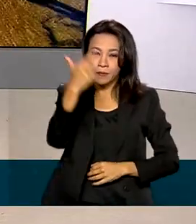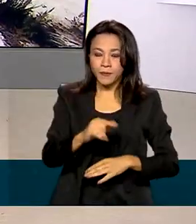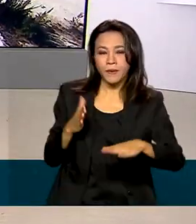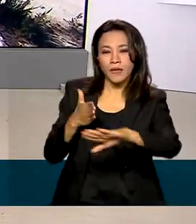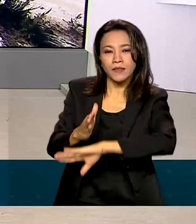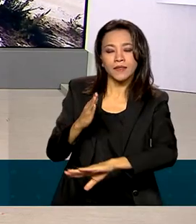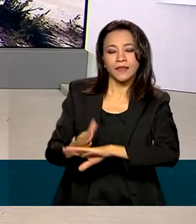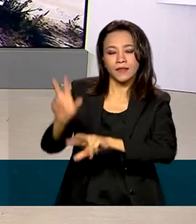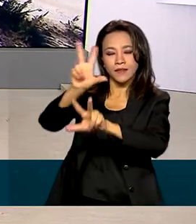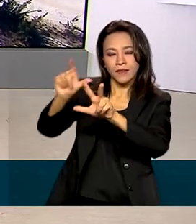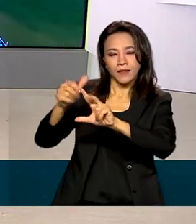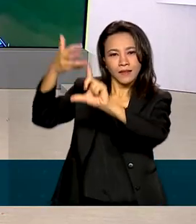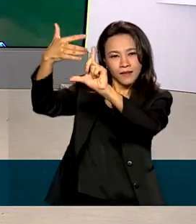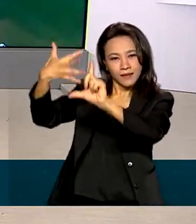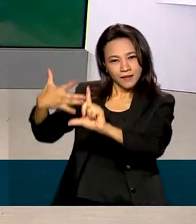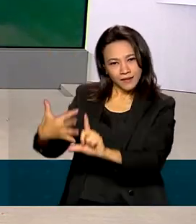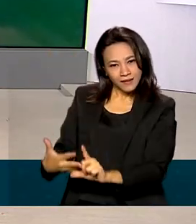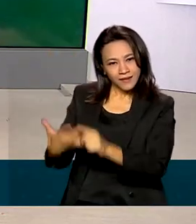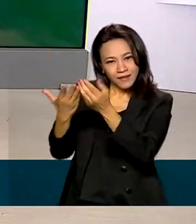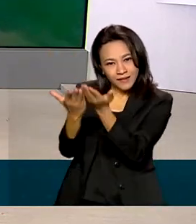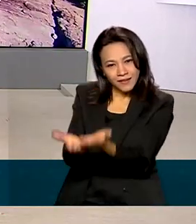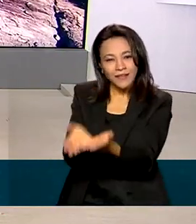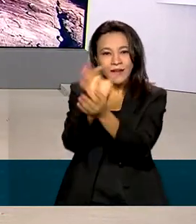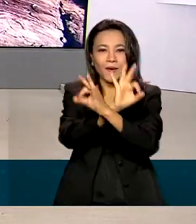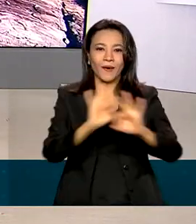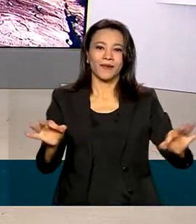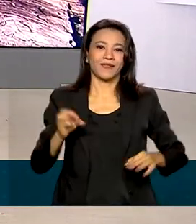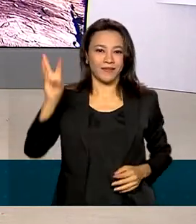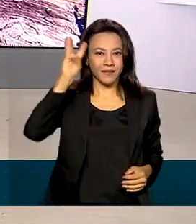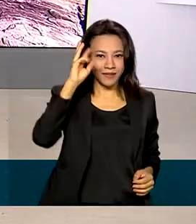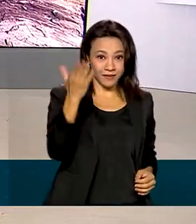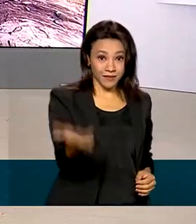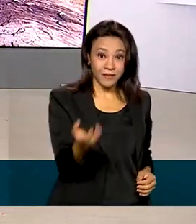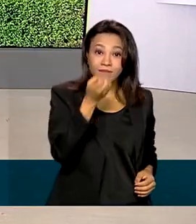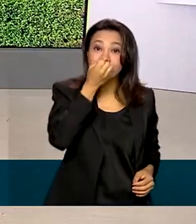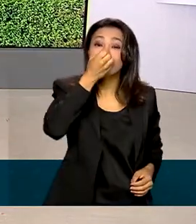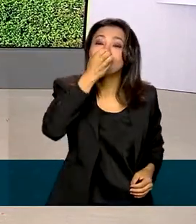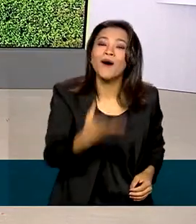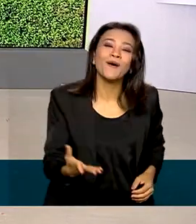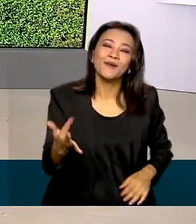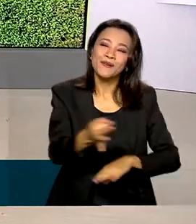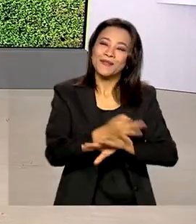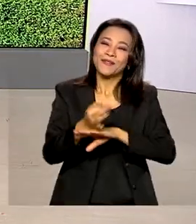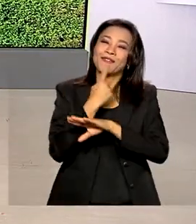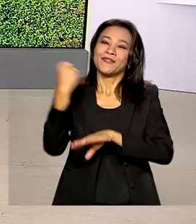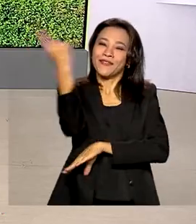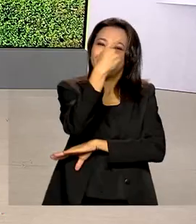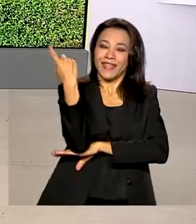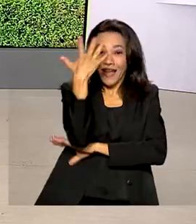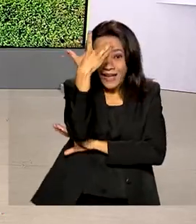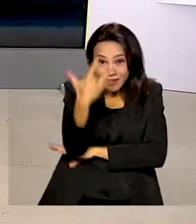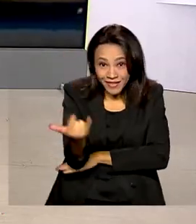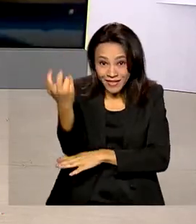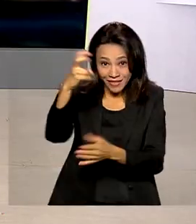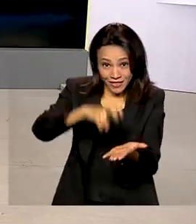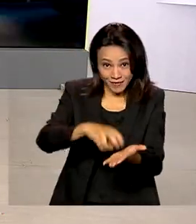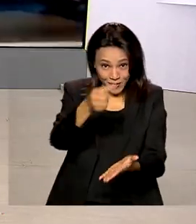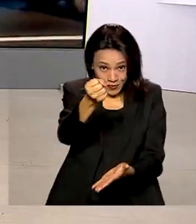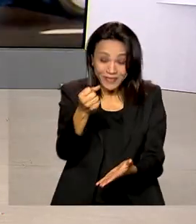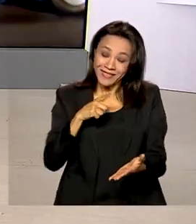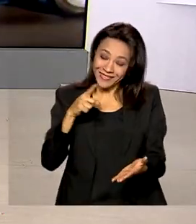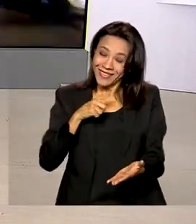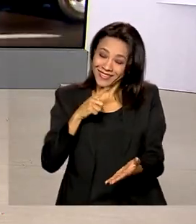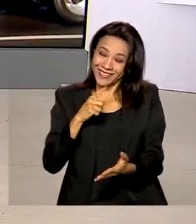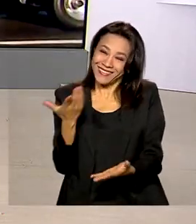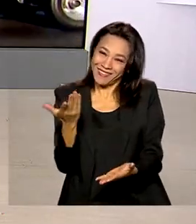Acesse as redes sociais da TV Brasil. Uma ótima terça-feira para você, um bom feriado. Amanhã, às 8 horas da manhã, tem Brasil em